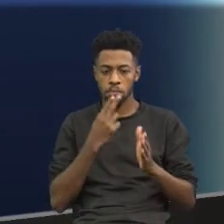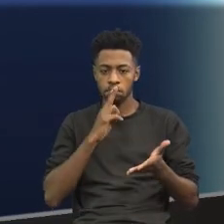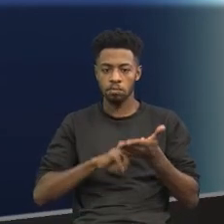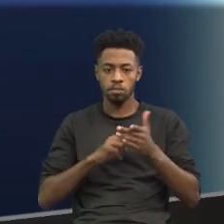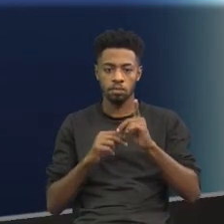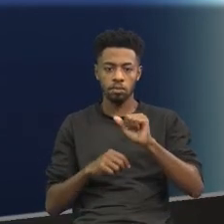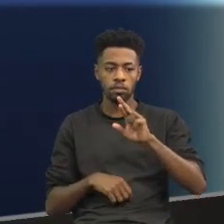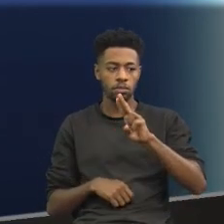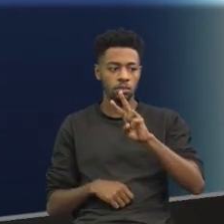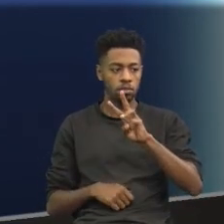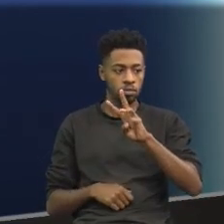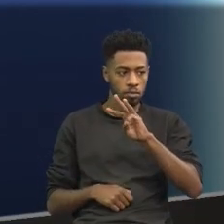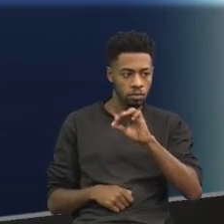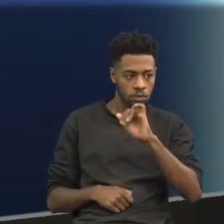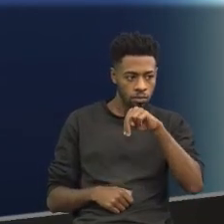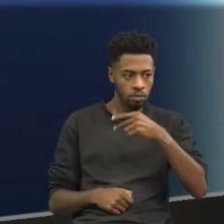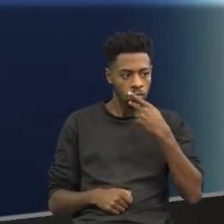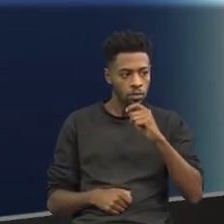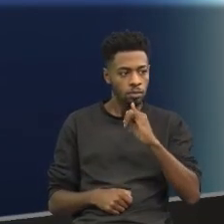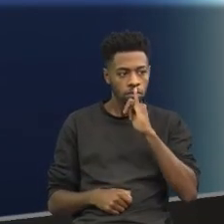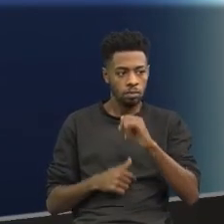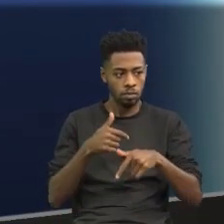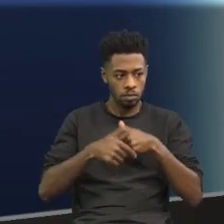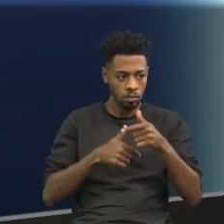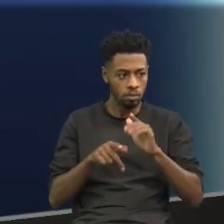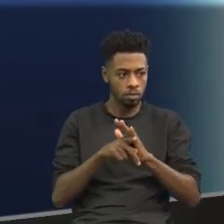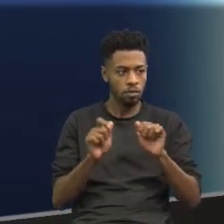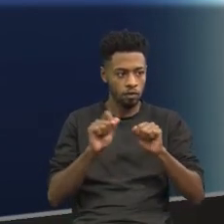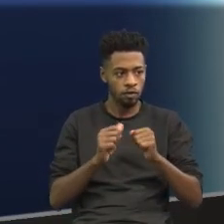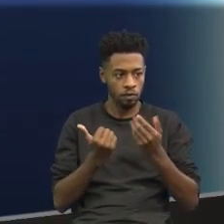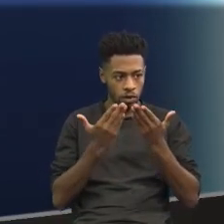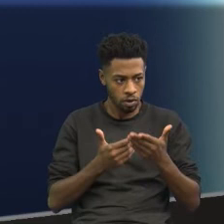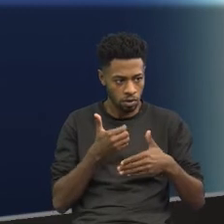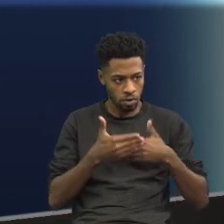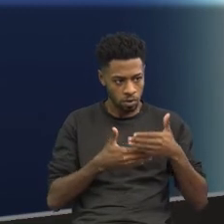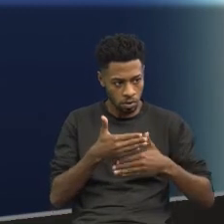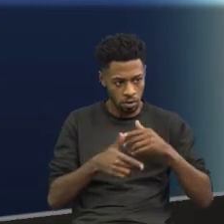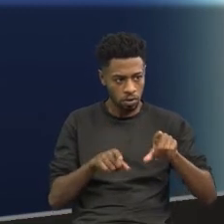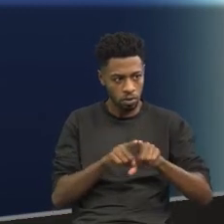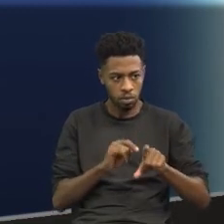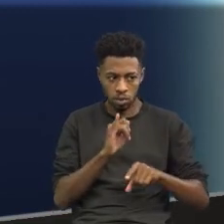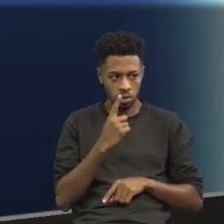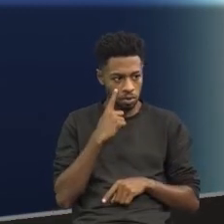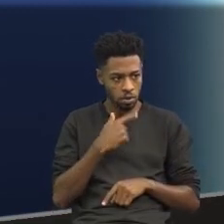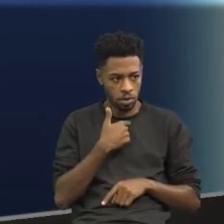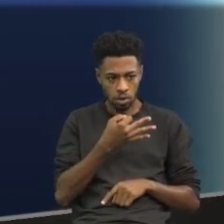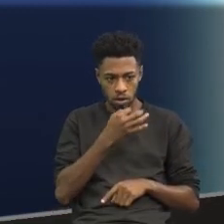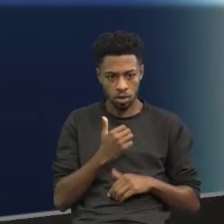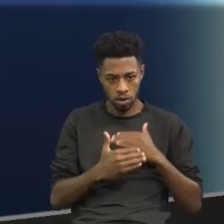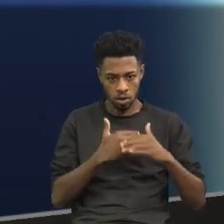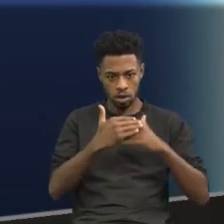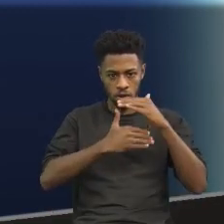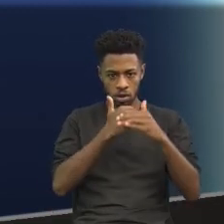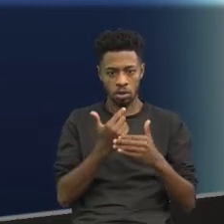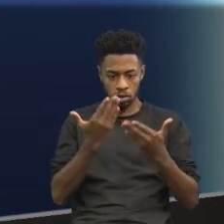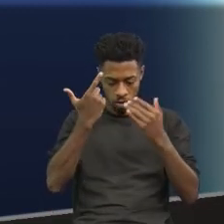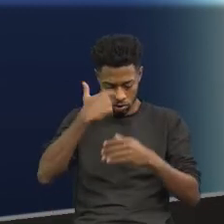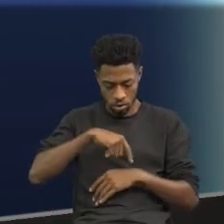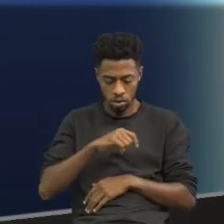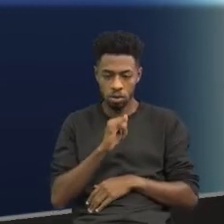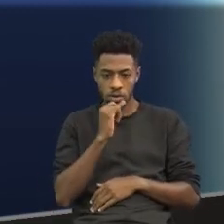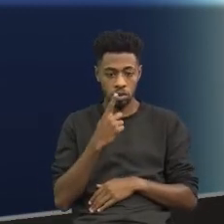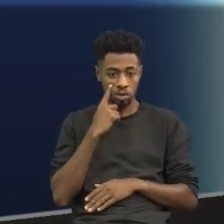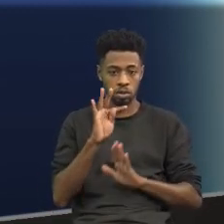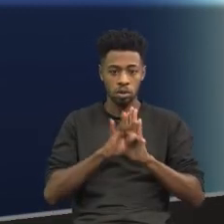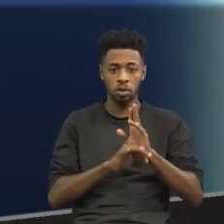Darwin, em que ele vai falar justamente sobre o trabalho dele, em todo o processo da teoria da evolução da espécie. E esse